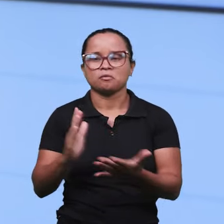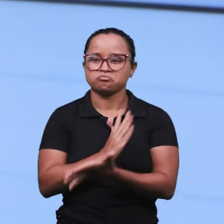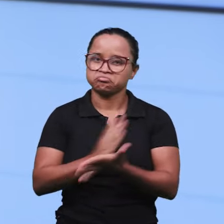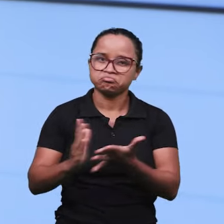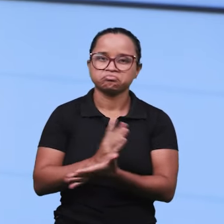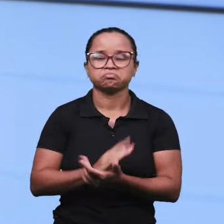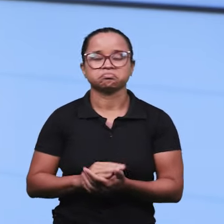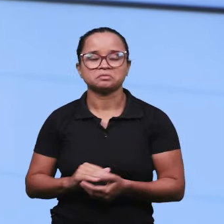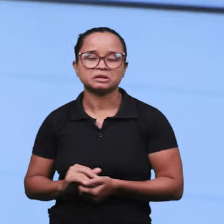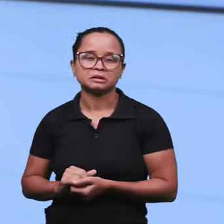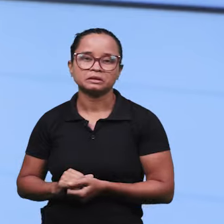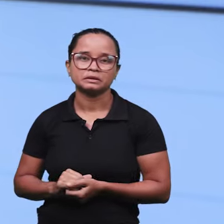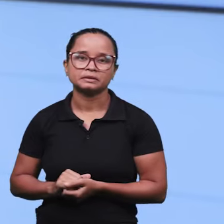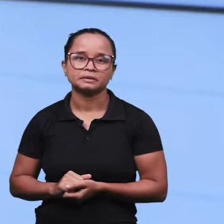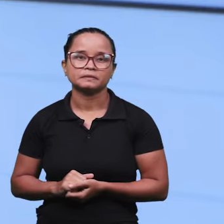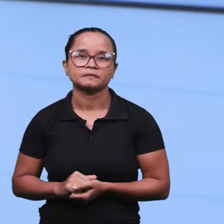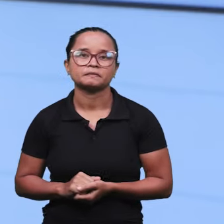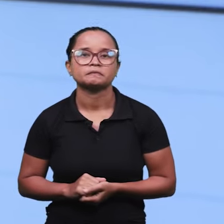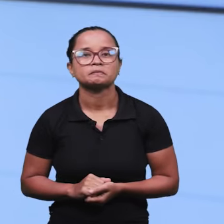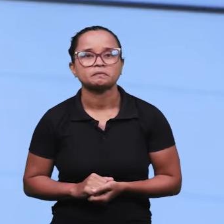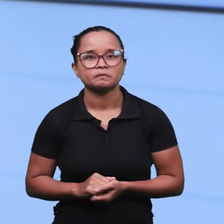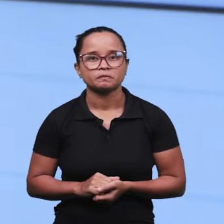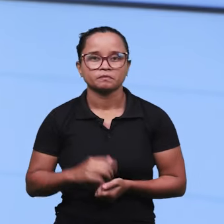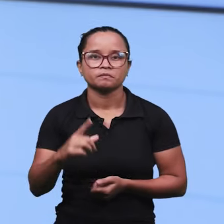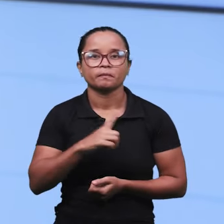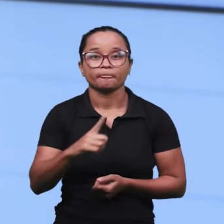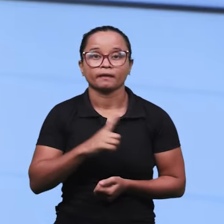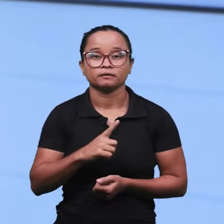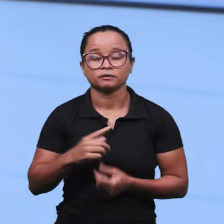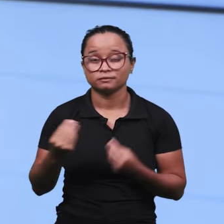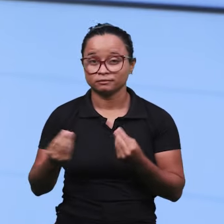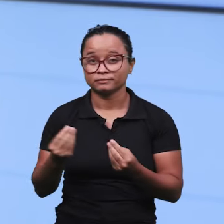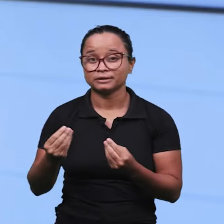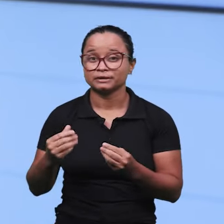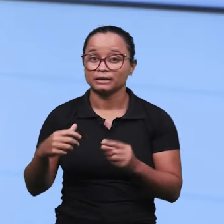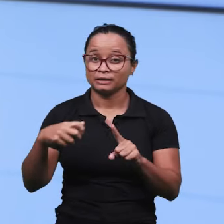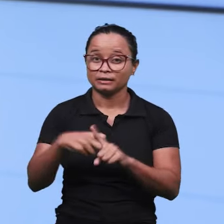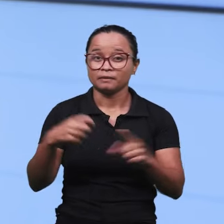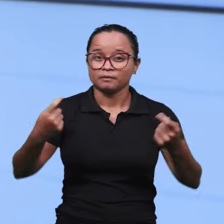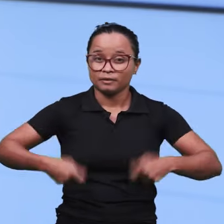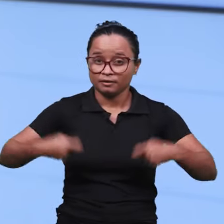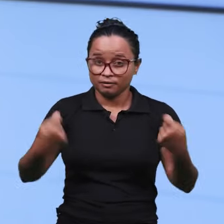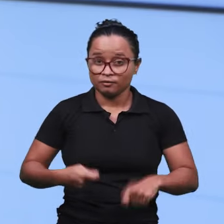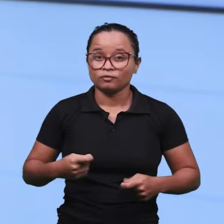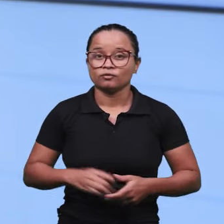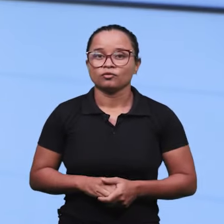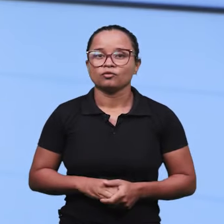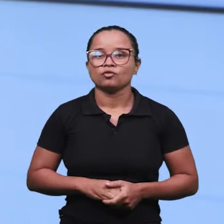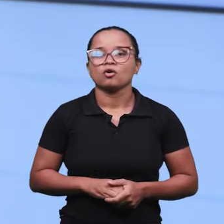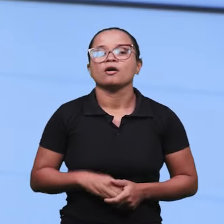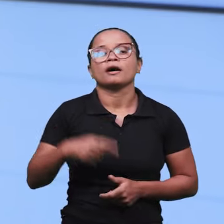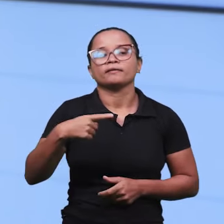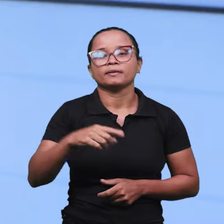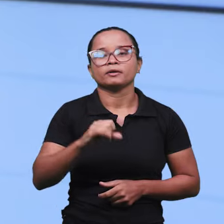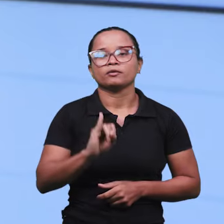devido à intensidade ali do acidente, precisou ser encaminhado para o INSS.